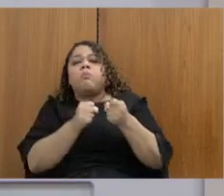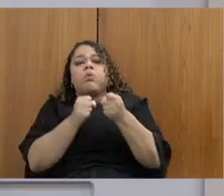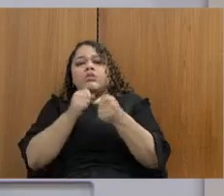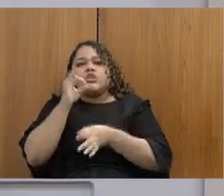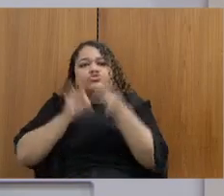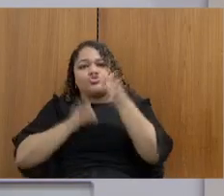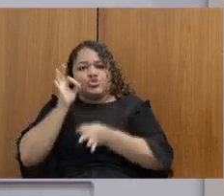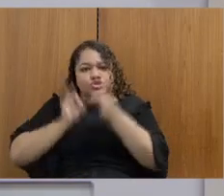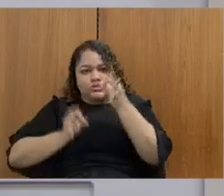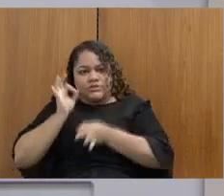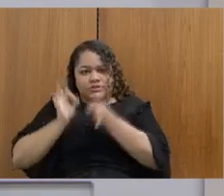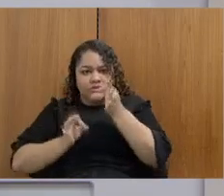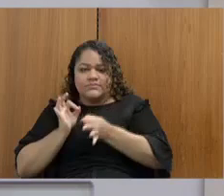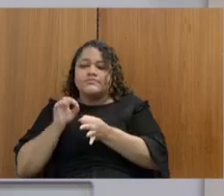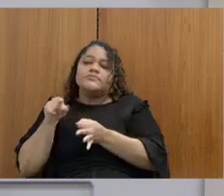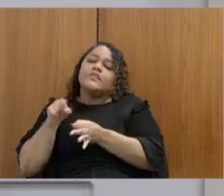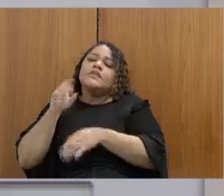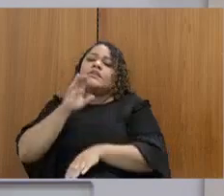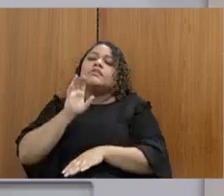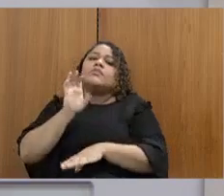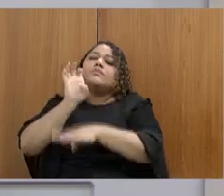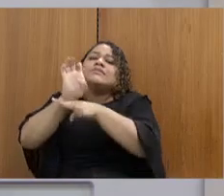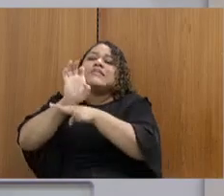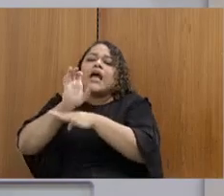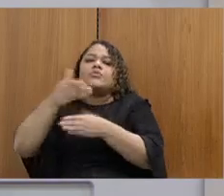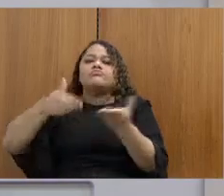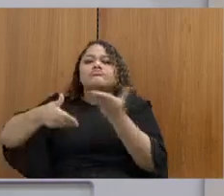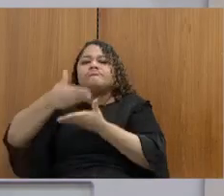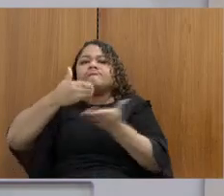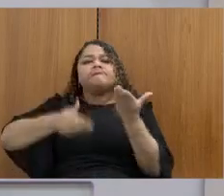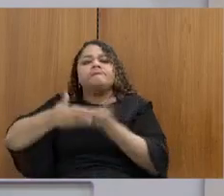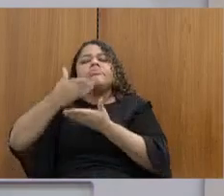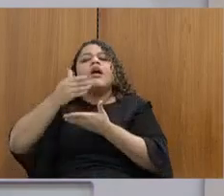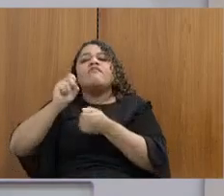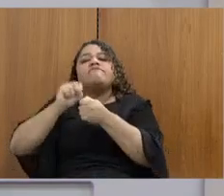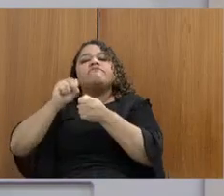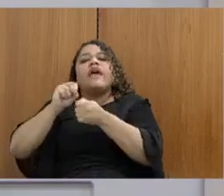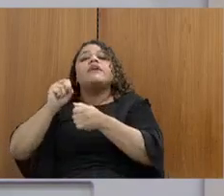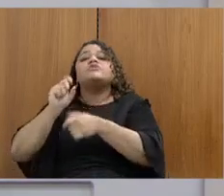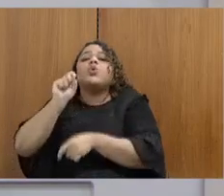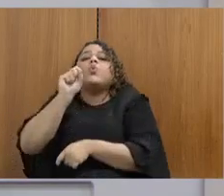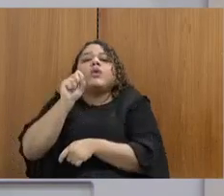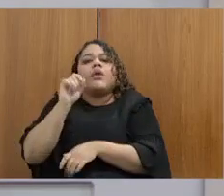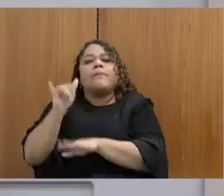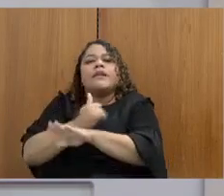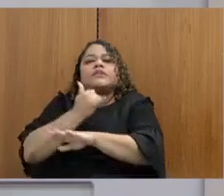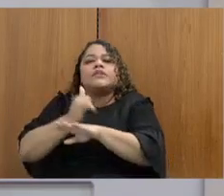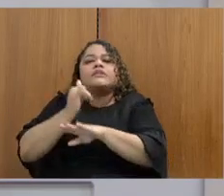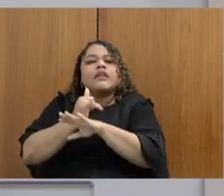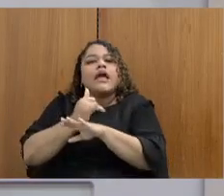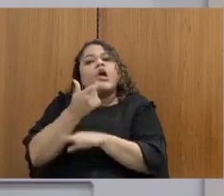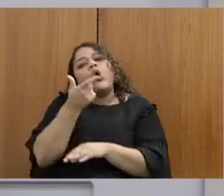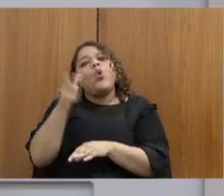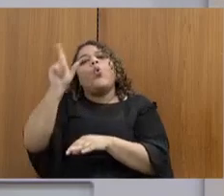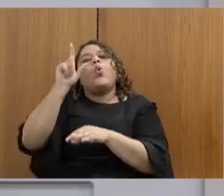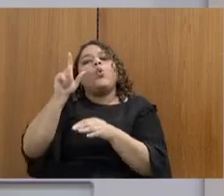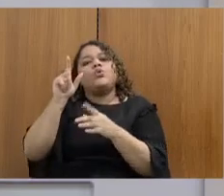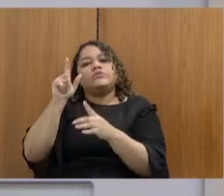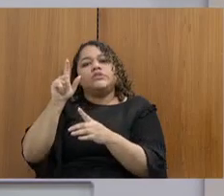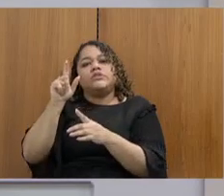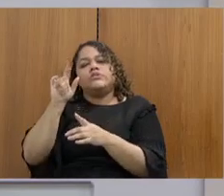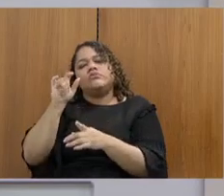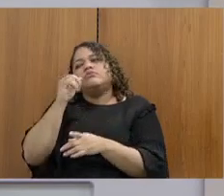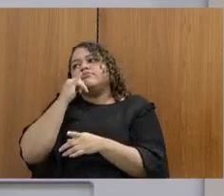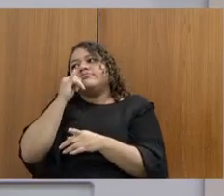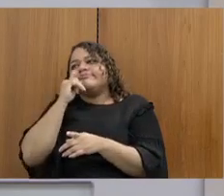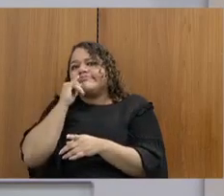tem adotado nesse diálogo para que a gente possa ter medidas alternativas ao encarceramento? Quando a gente fala, por exemplo, do preso réu